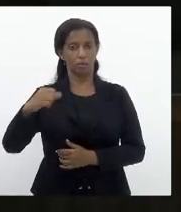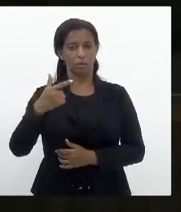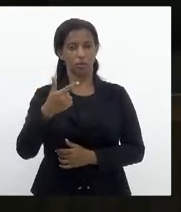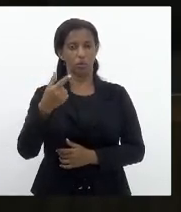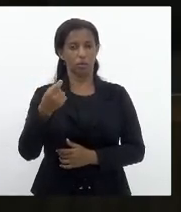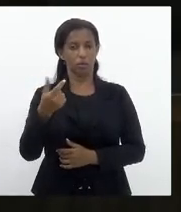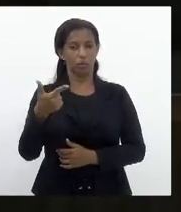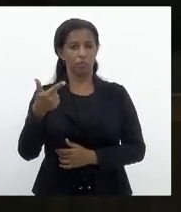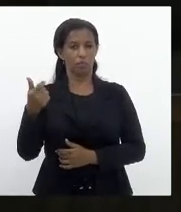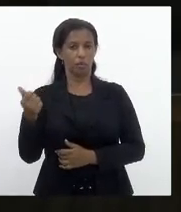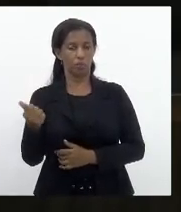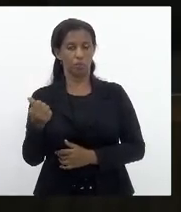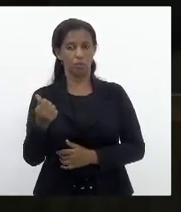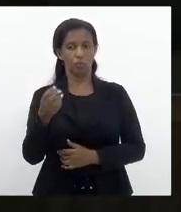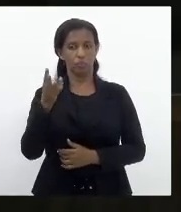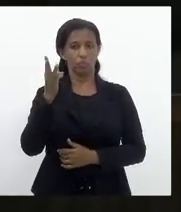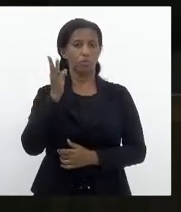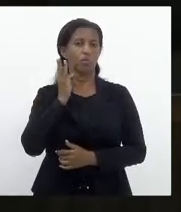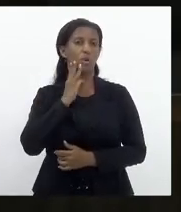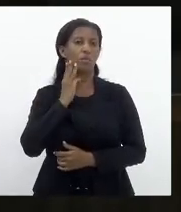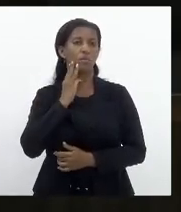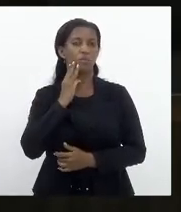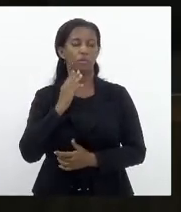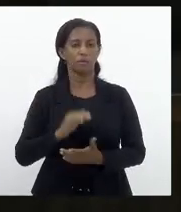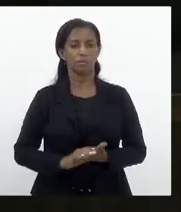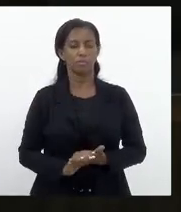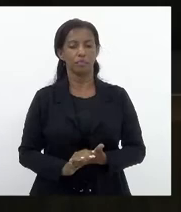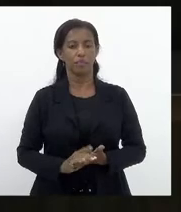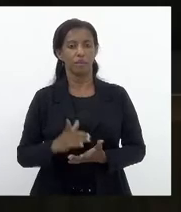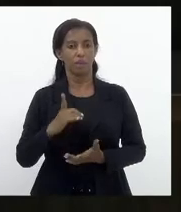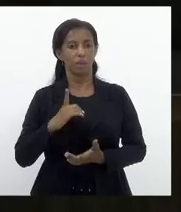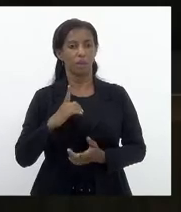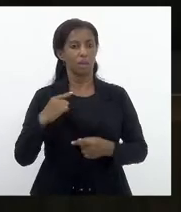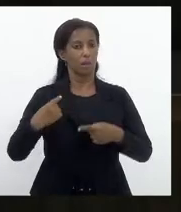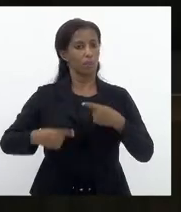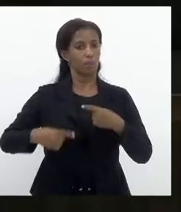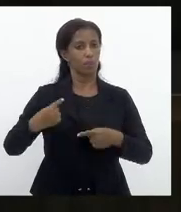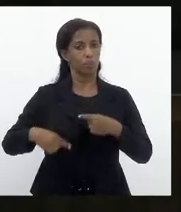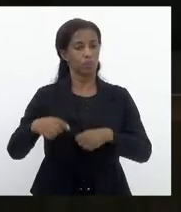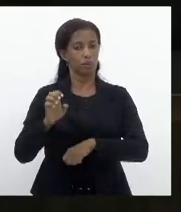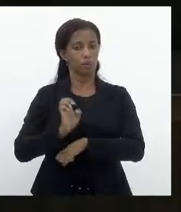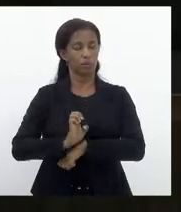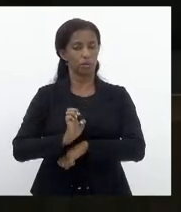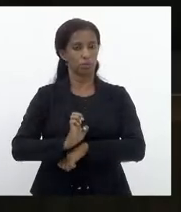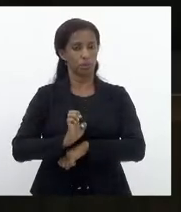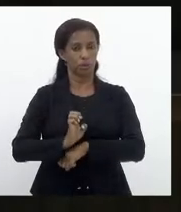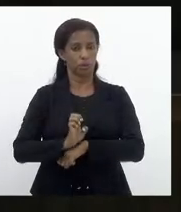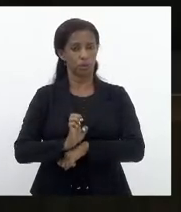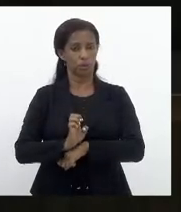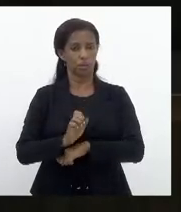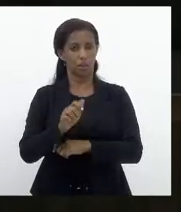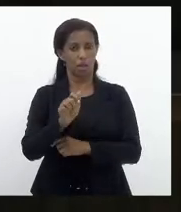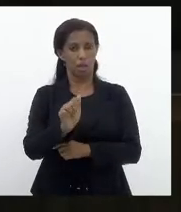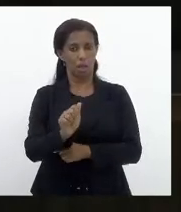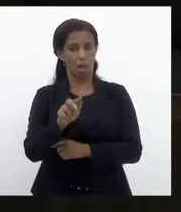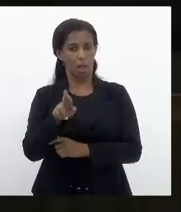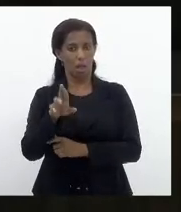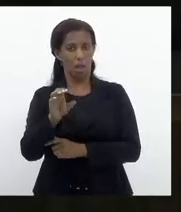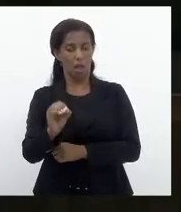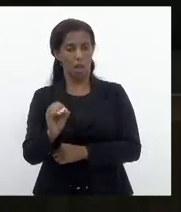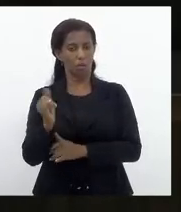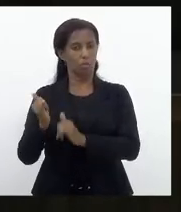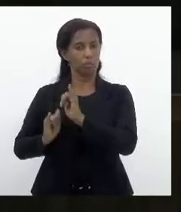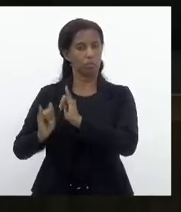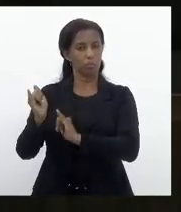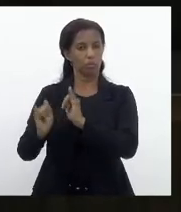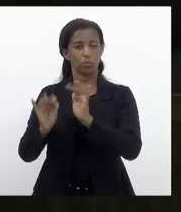2021, de autoridade do deputado Valdeco Carneiro, que institui a política estadual de fomento à agroindústria familiar